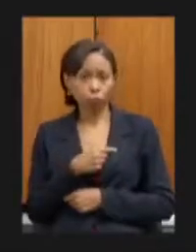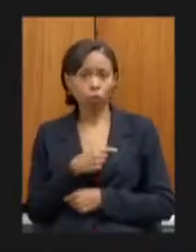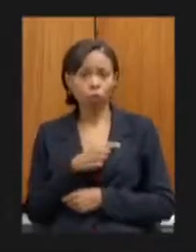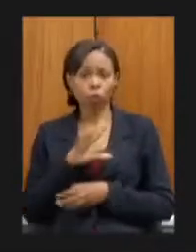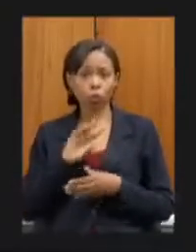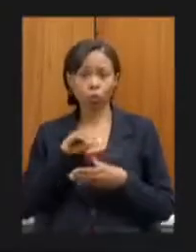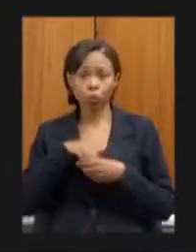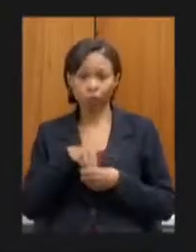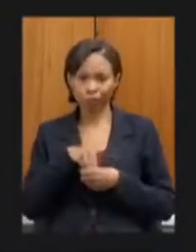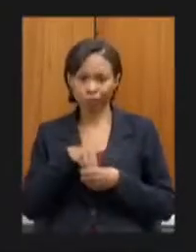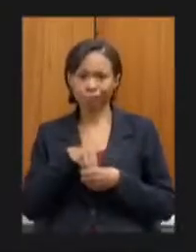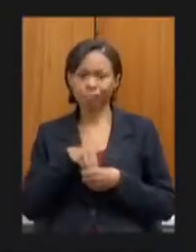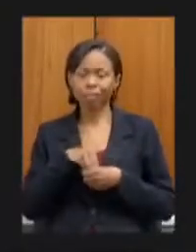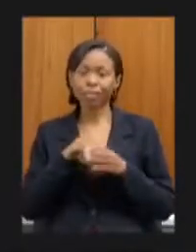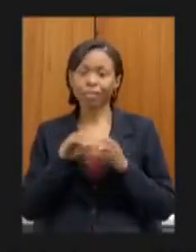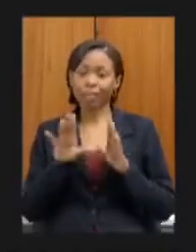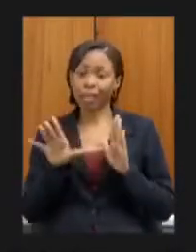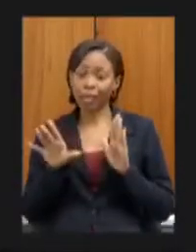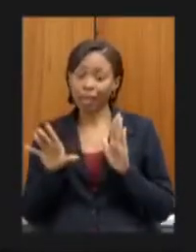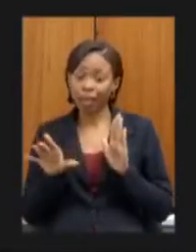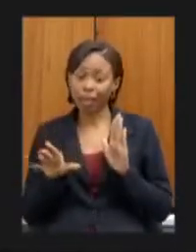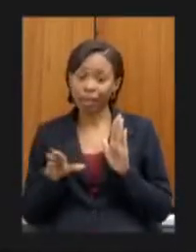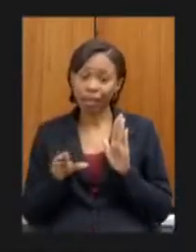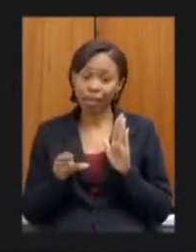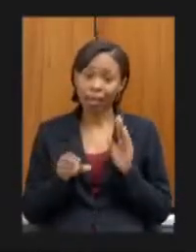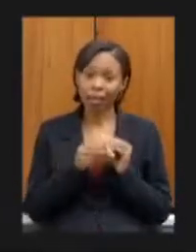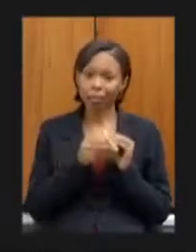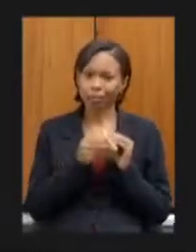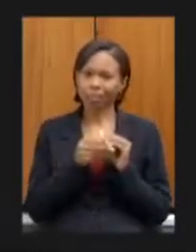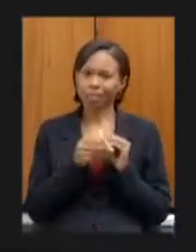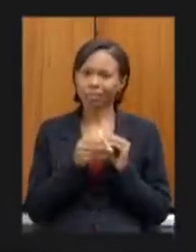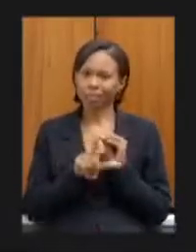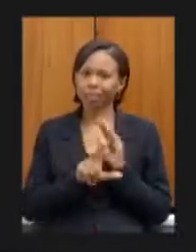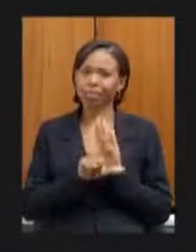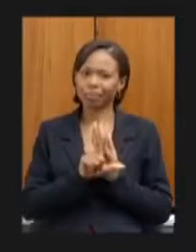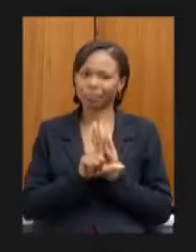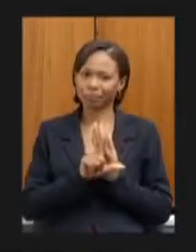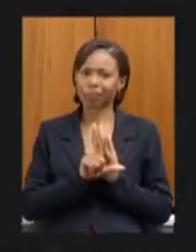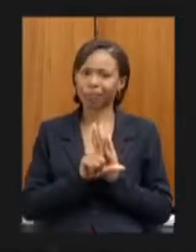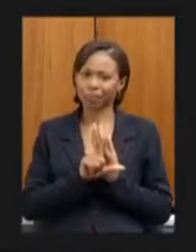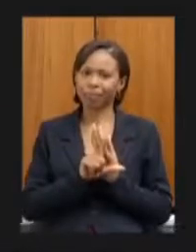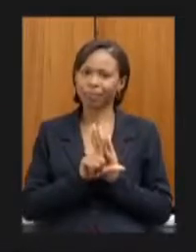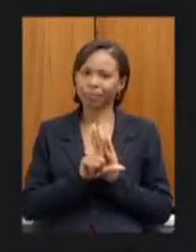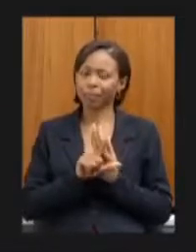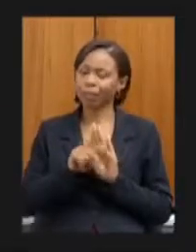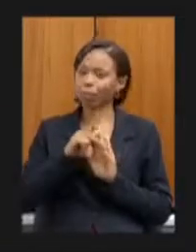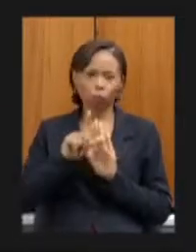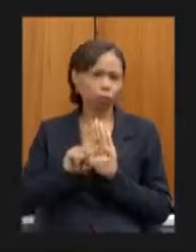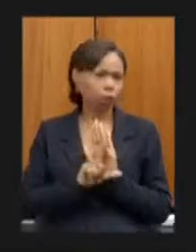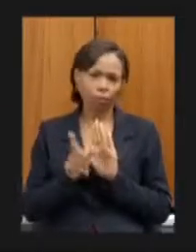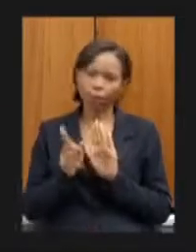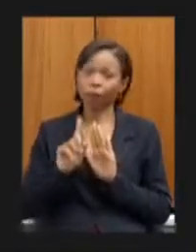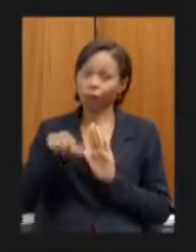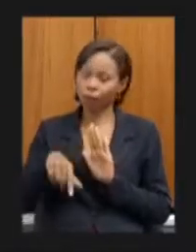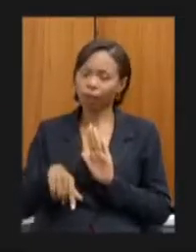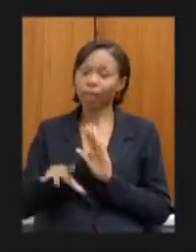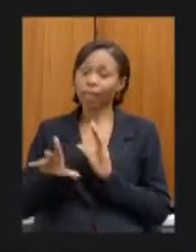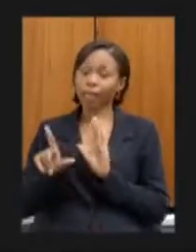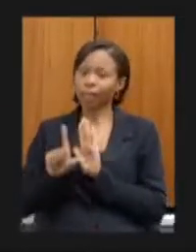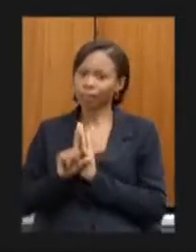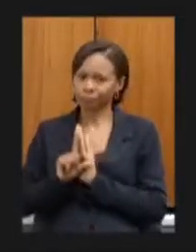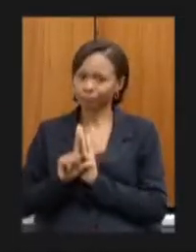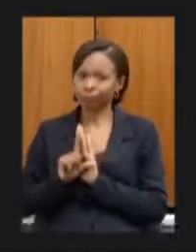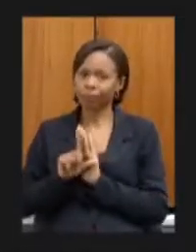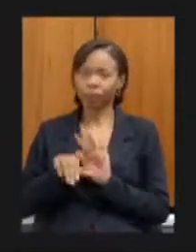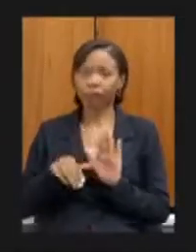emenda que veio a constituir a lei não o projeto de lei a lei então todo o arcabouço legal que viabilizou essas